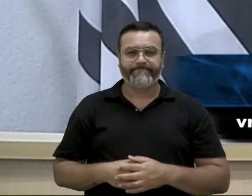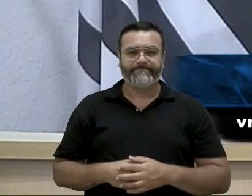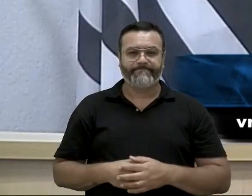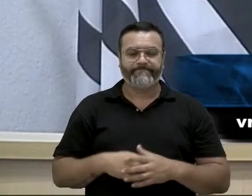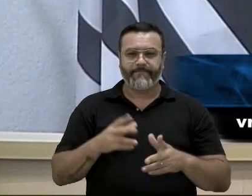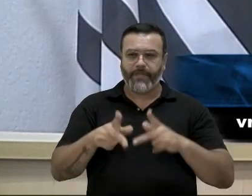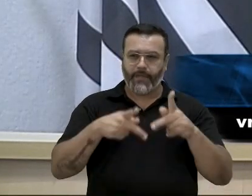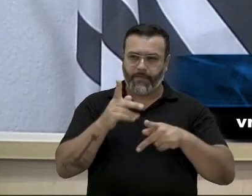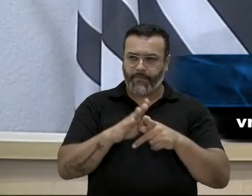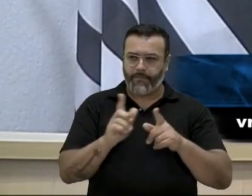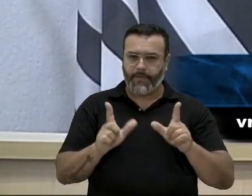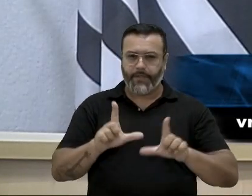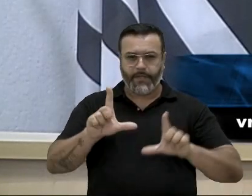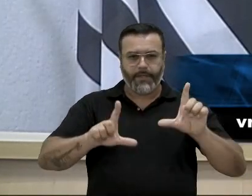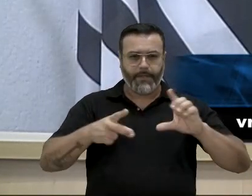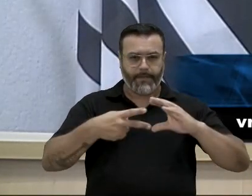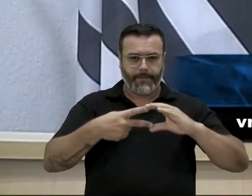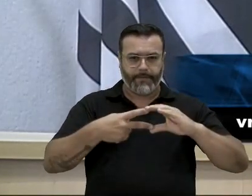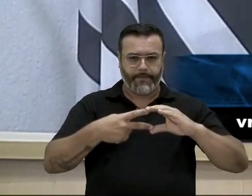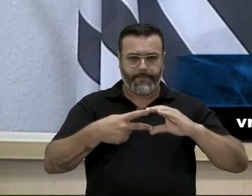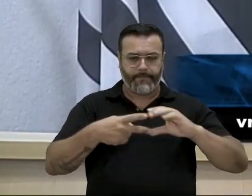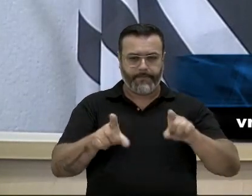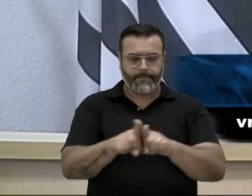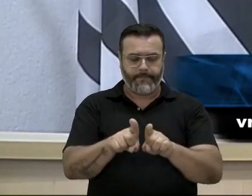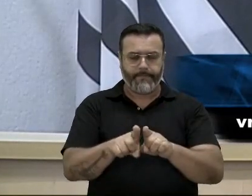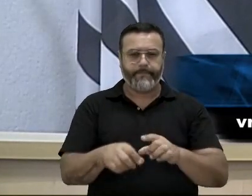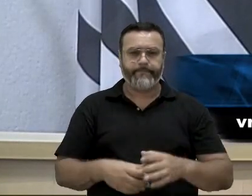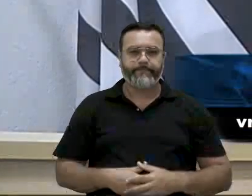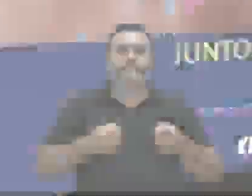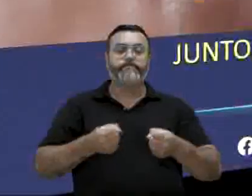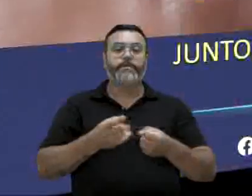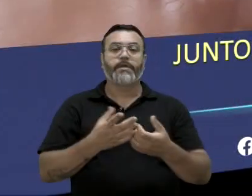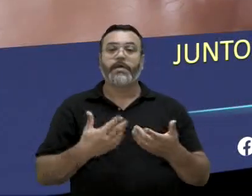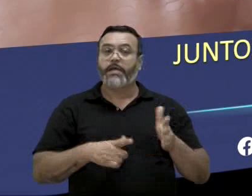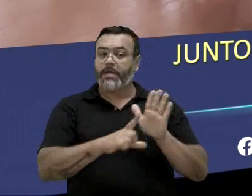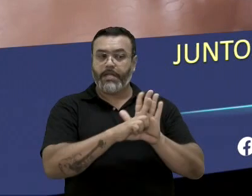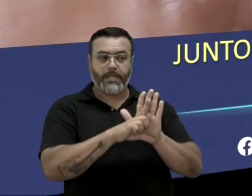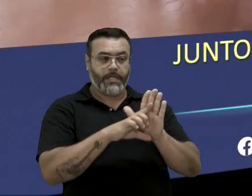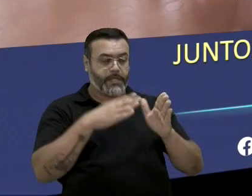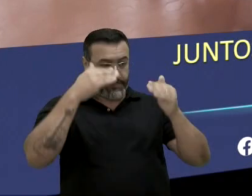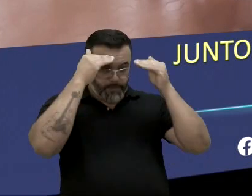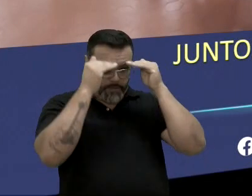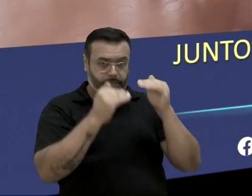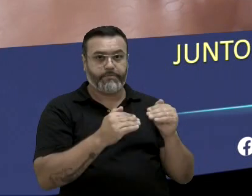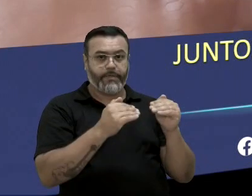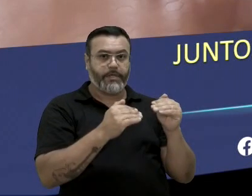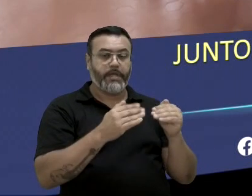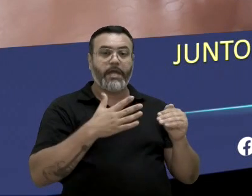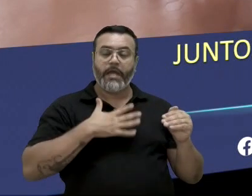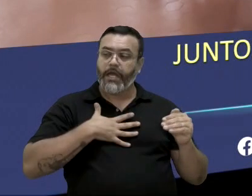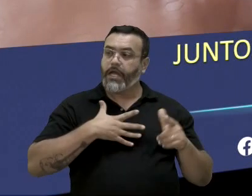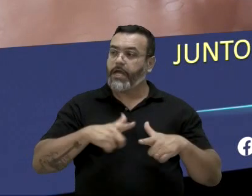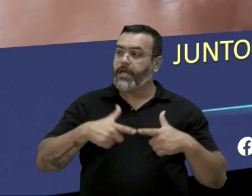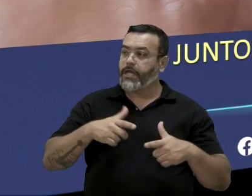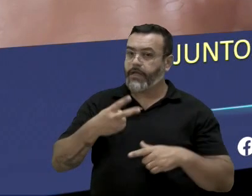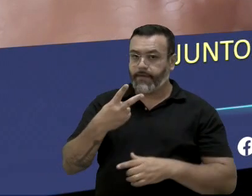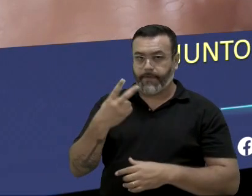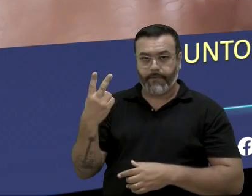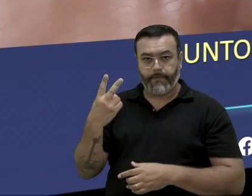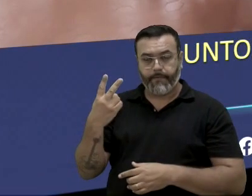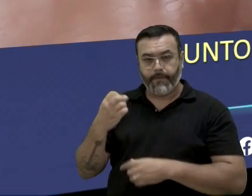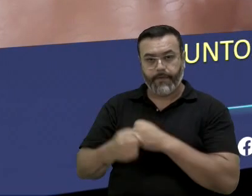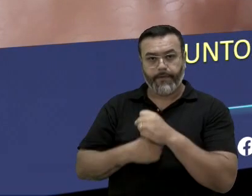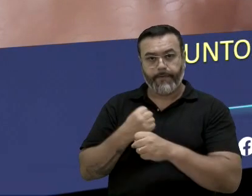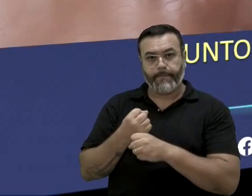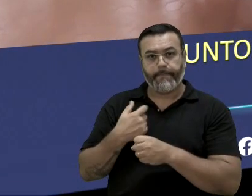Amarelo, em parceria com a Secretaria de Mobilidade Urbana. Eu que trabalhei durante 22 anos no trânsito,